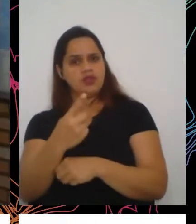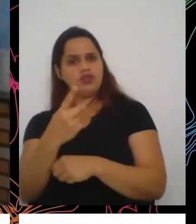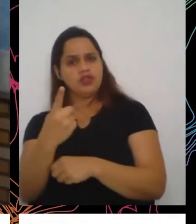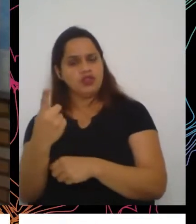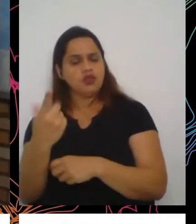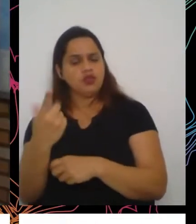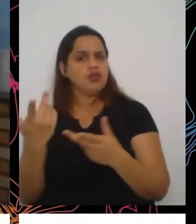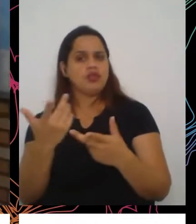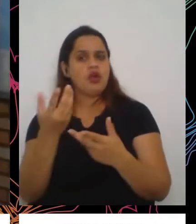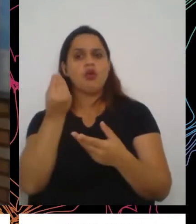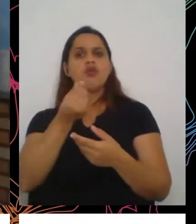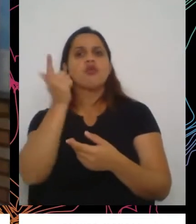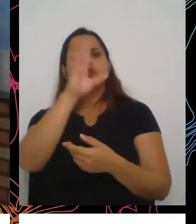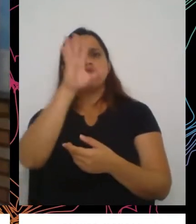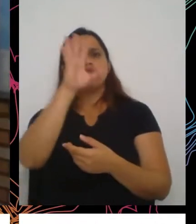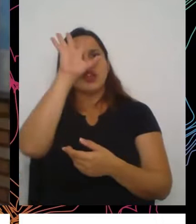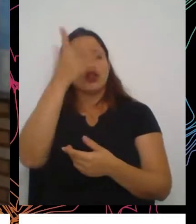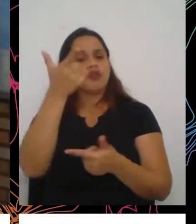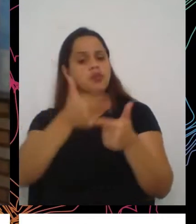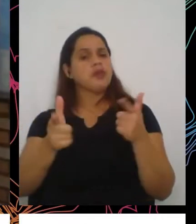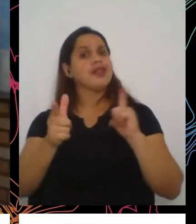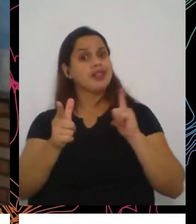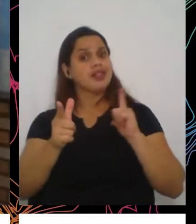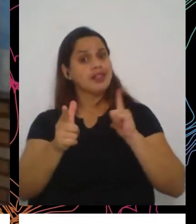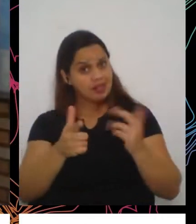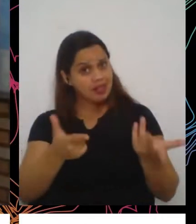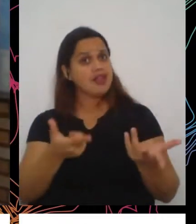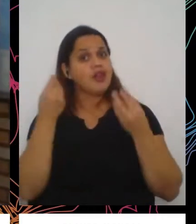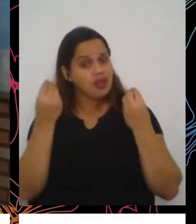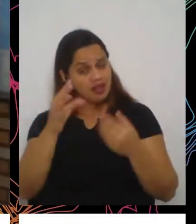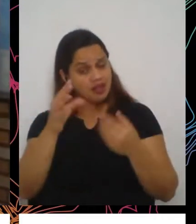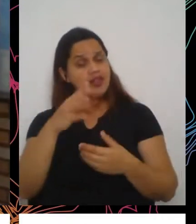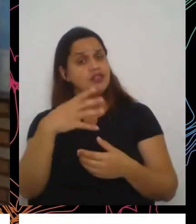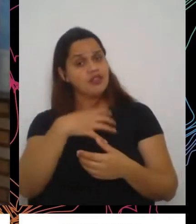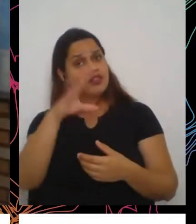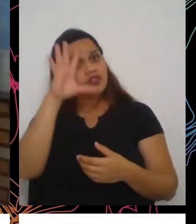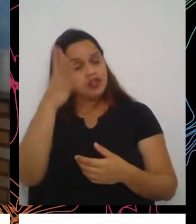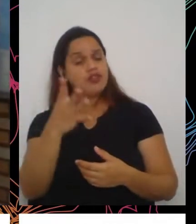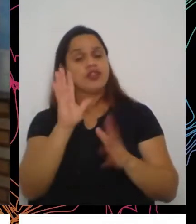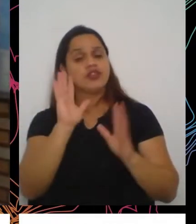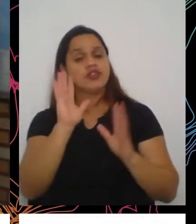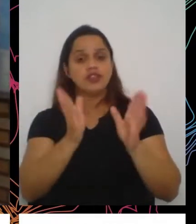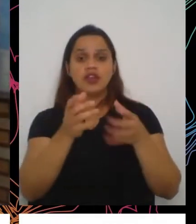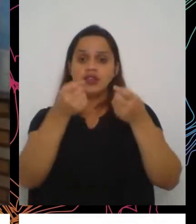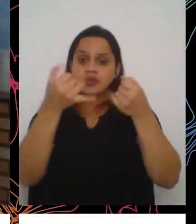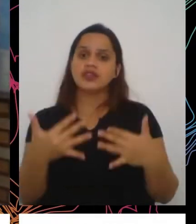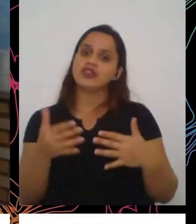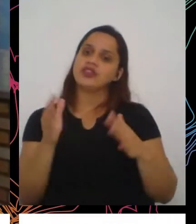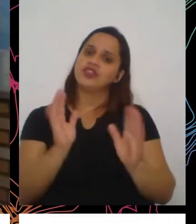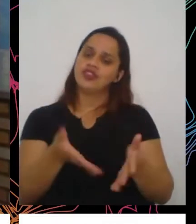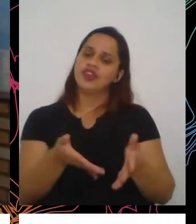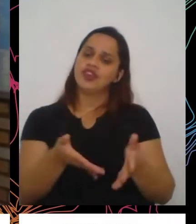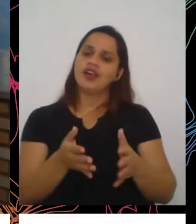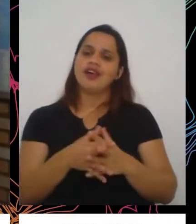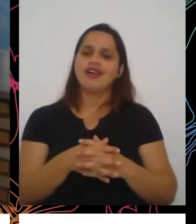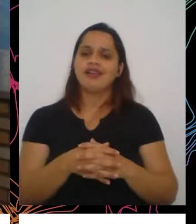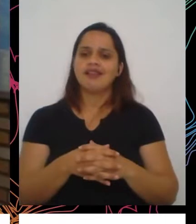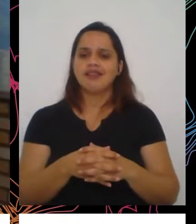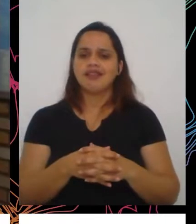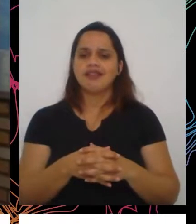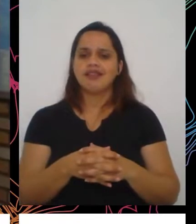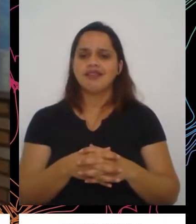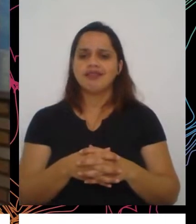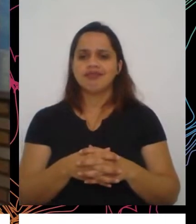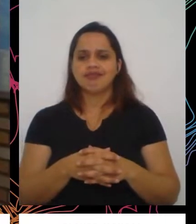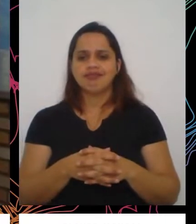que tem solução. Nós, como eu sempre digo, a gente vai... Já botou missões... Já